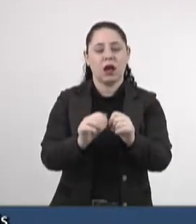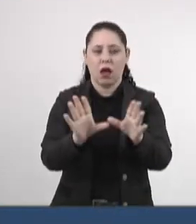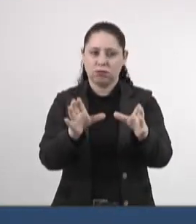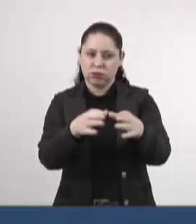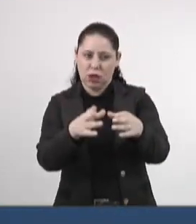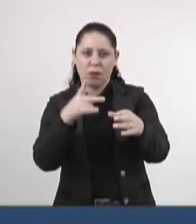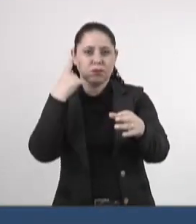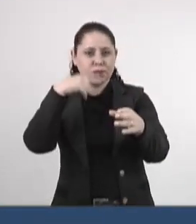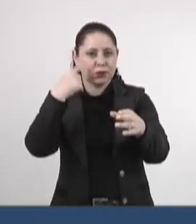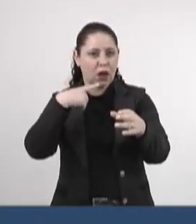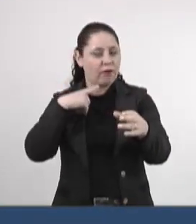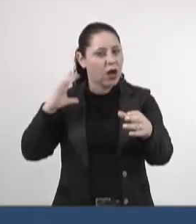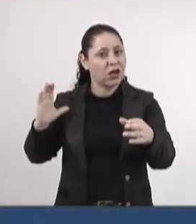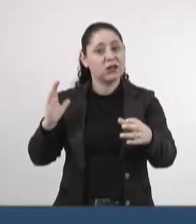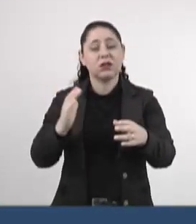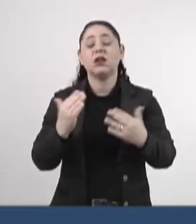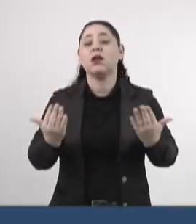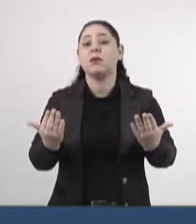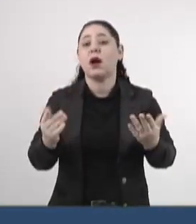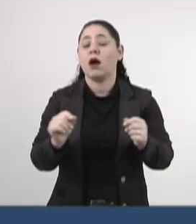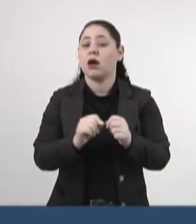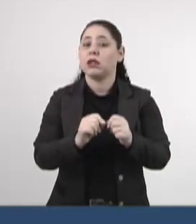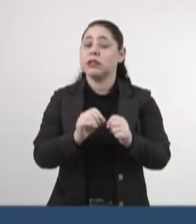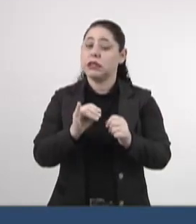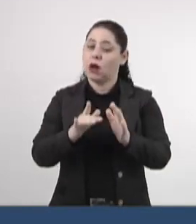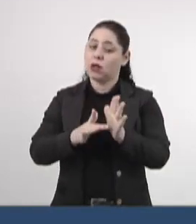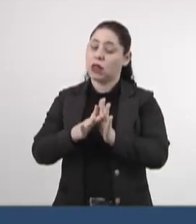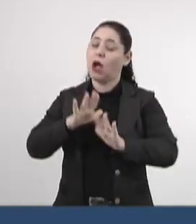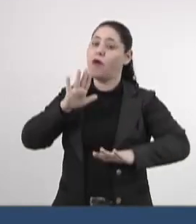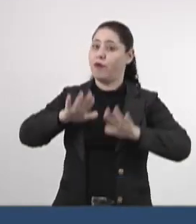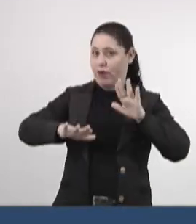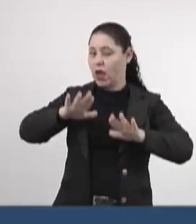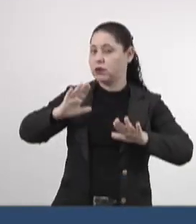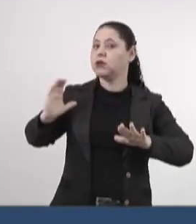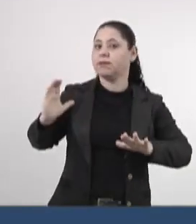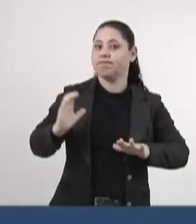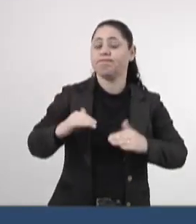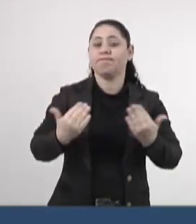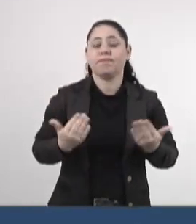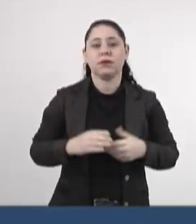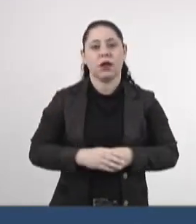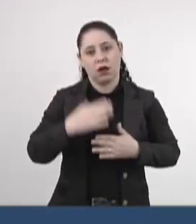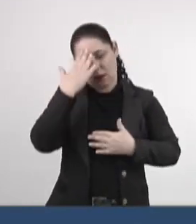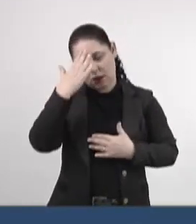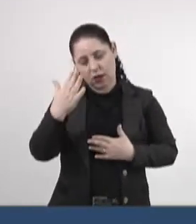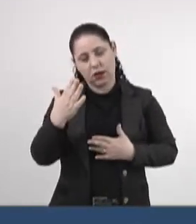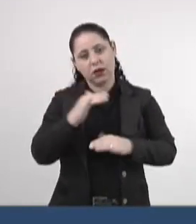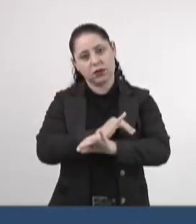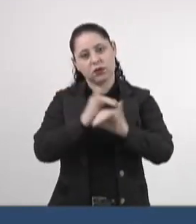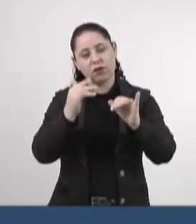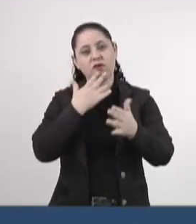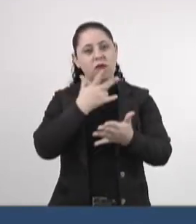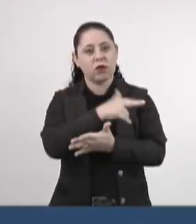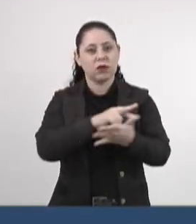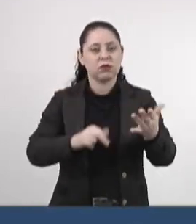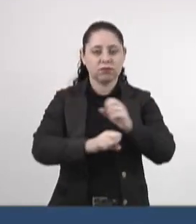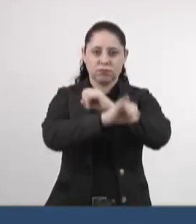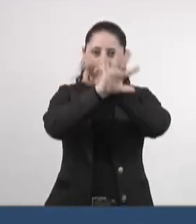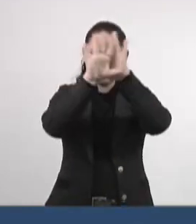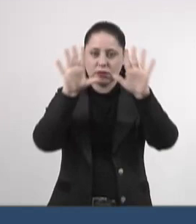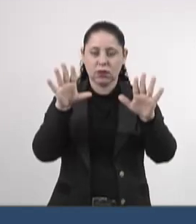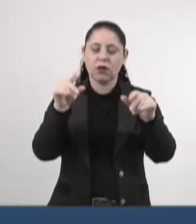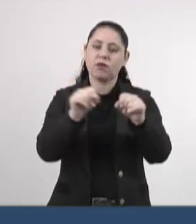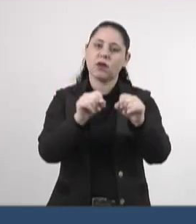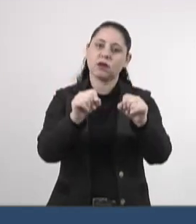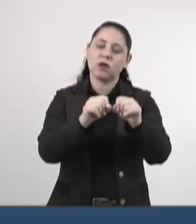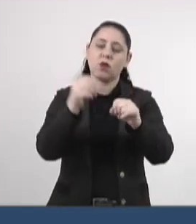advogados e aos crimes que eles supostamente cometeram? Agradeço a antecipação pela atenção a este requerimento, a transparência e a